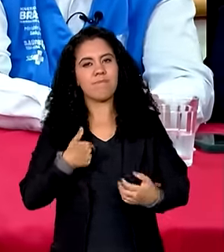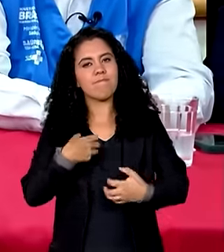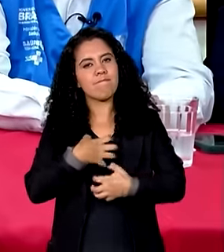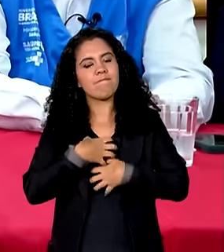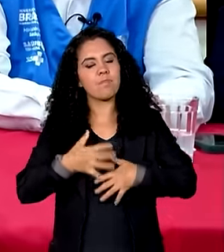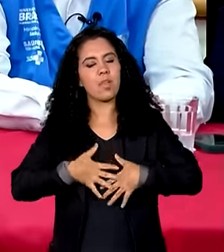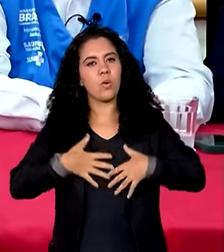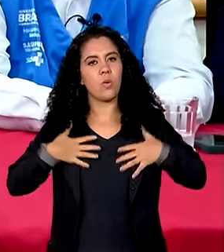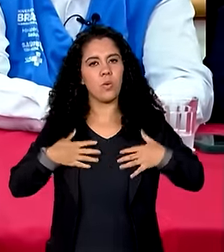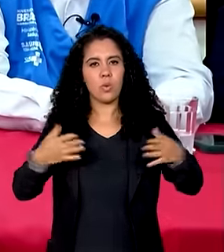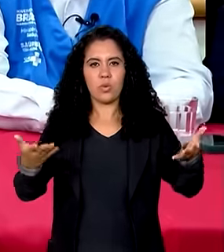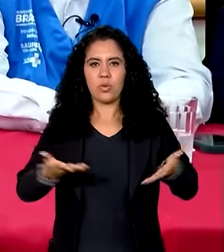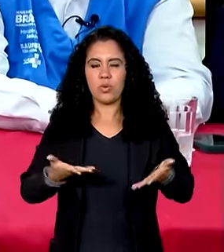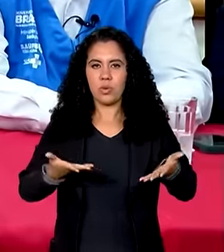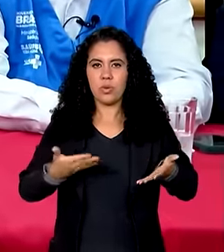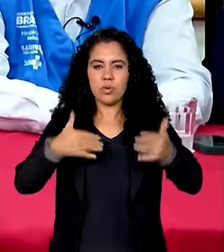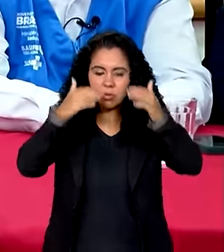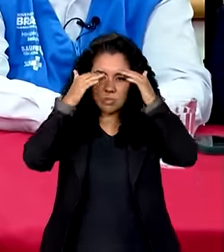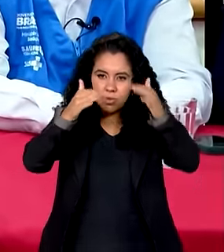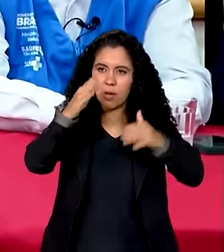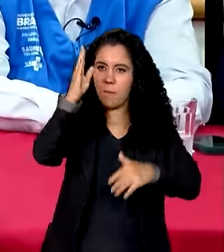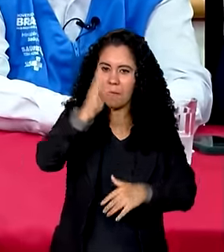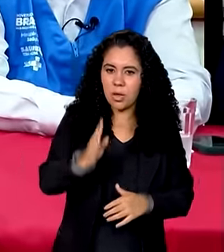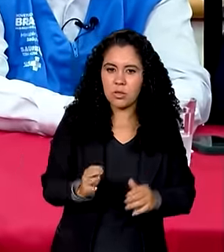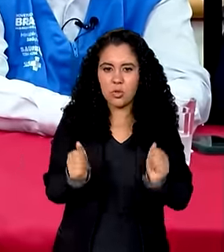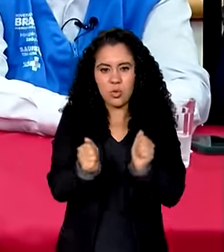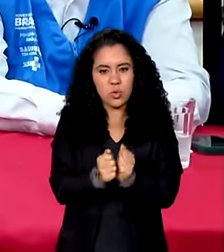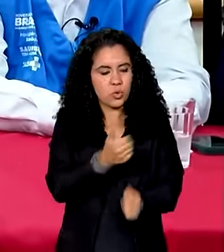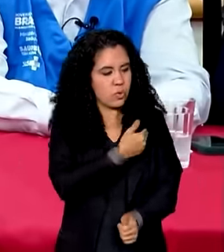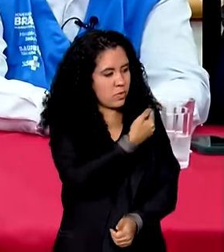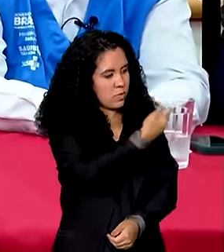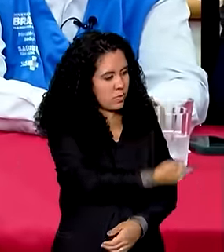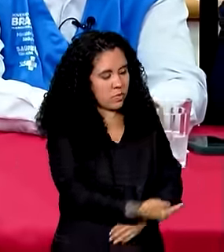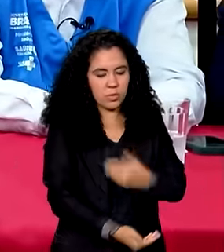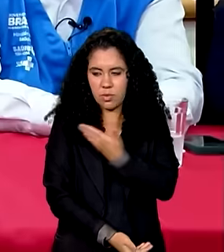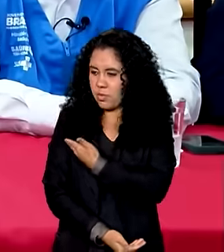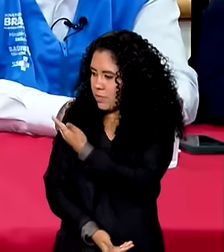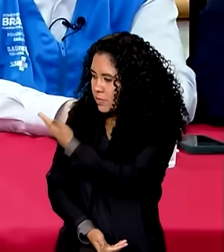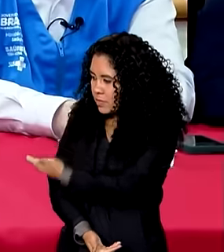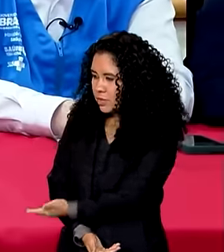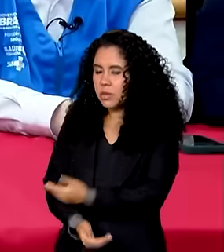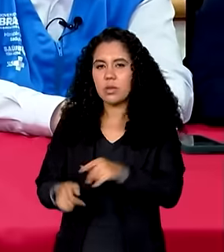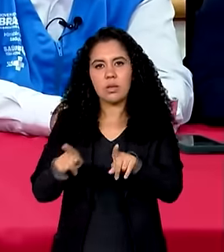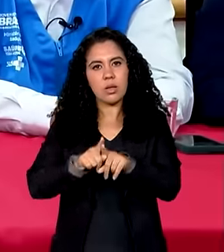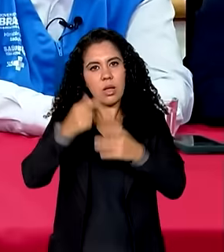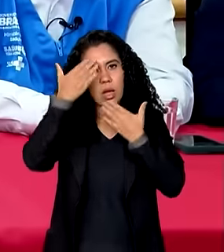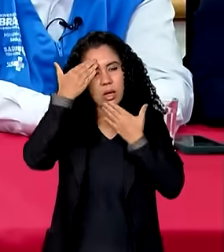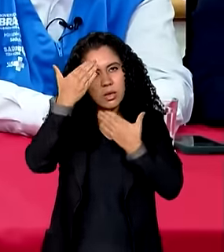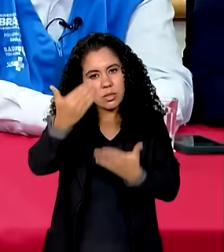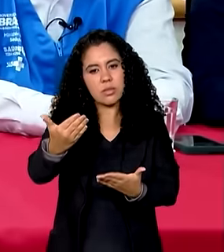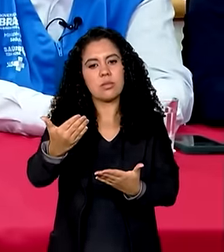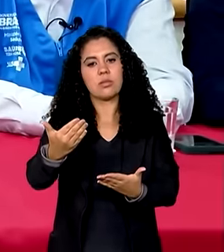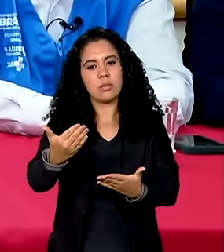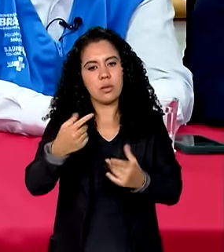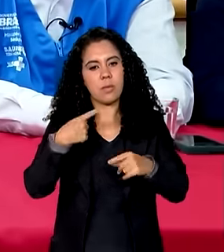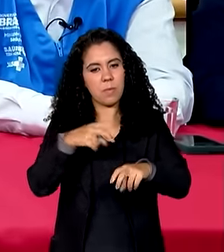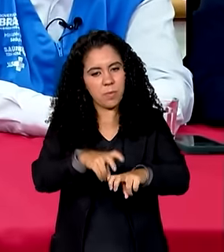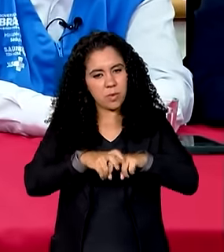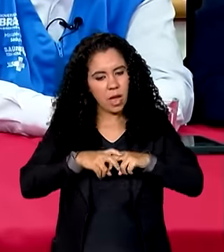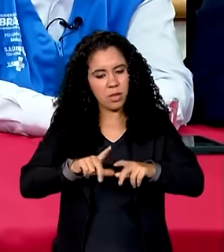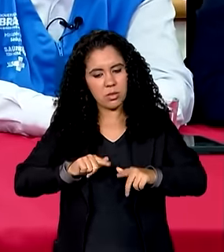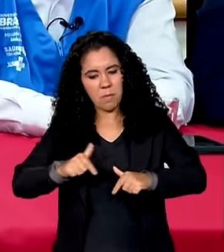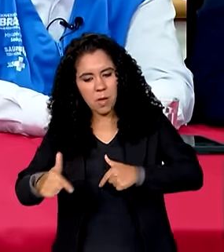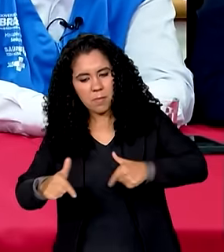servir o Brasil ao lado de vocês dois e agradecer imensamente o que tem sido feito em